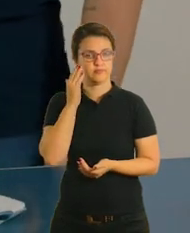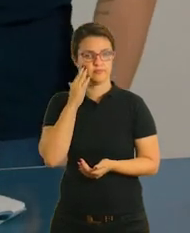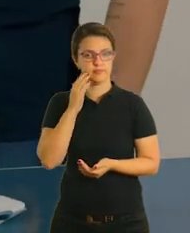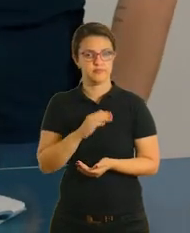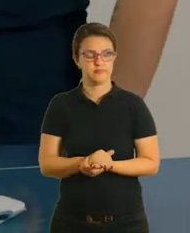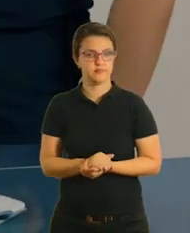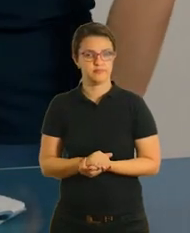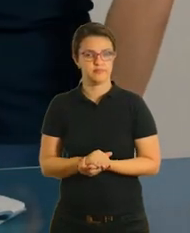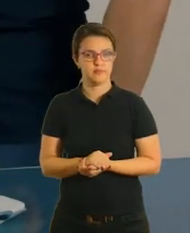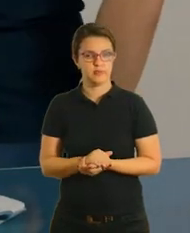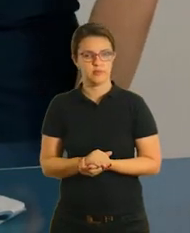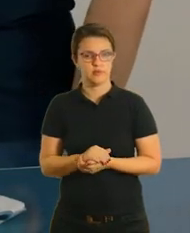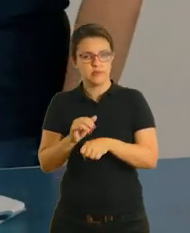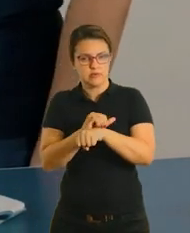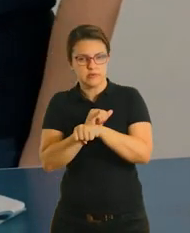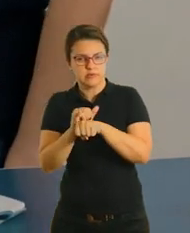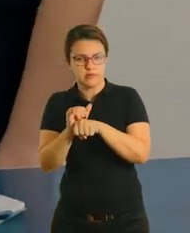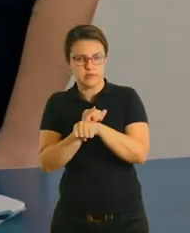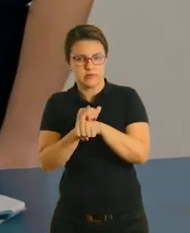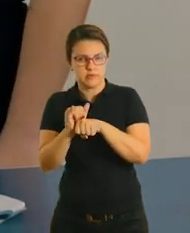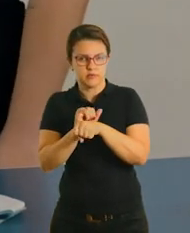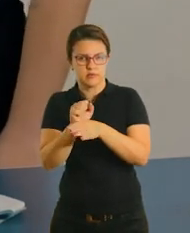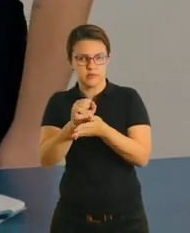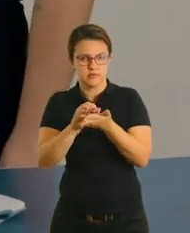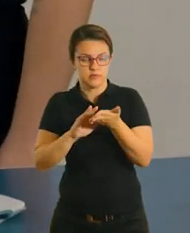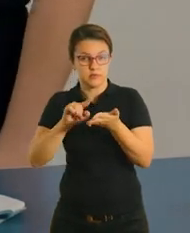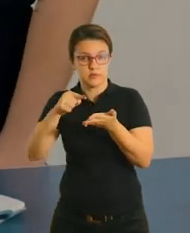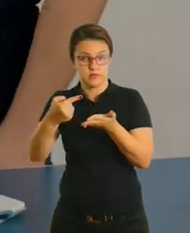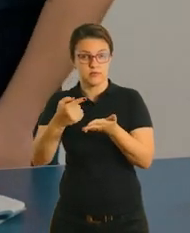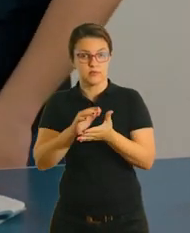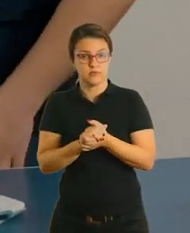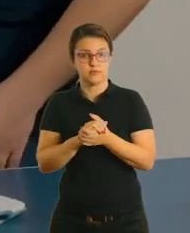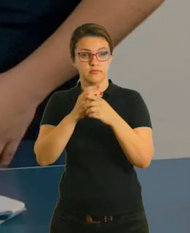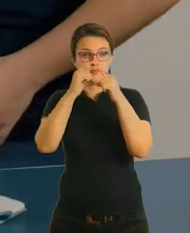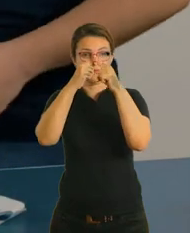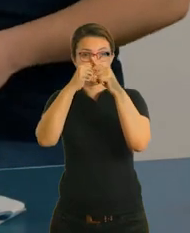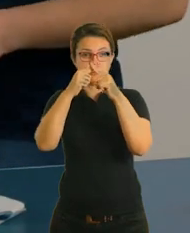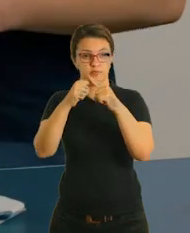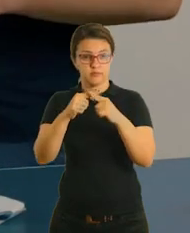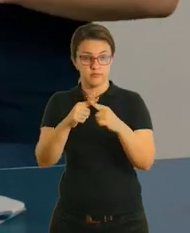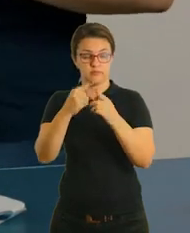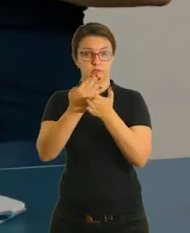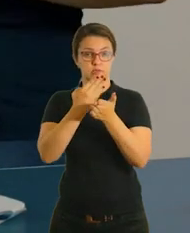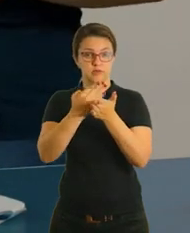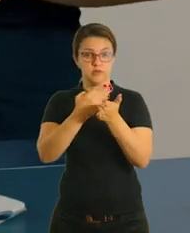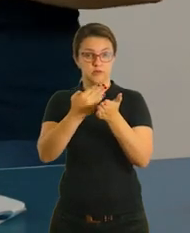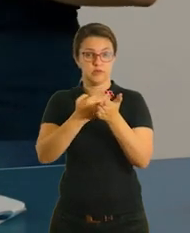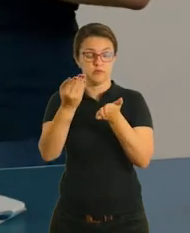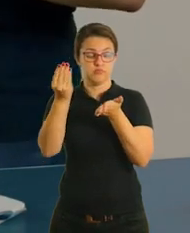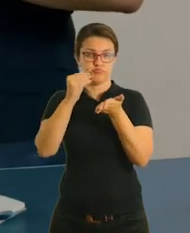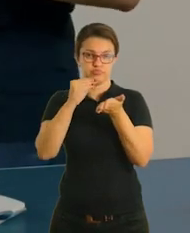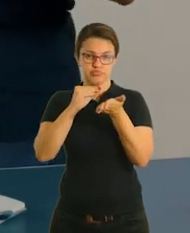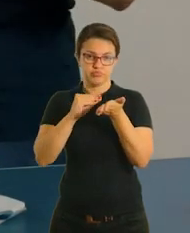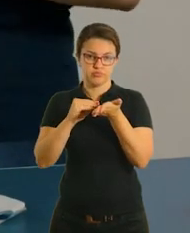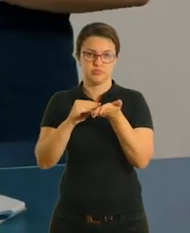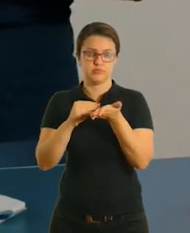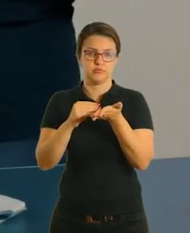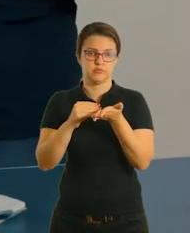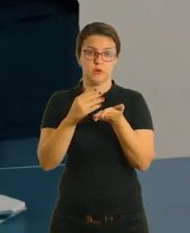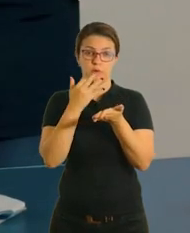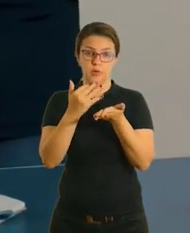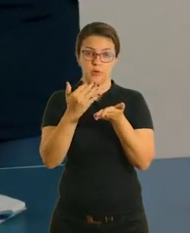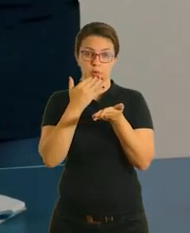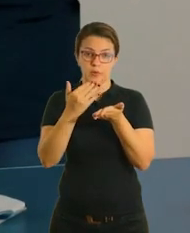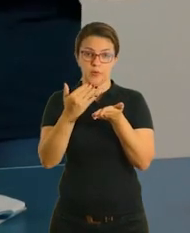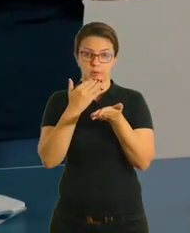Sabendo disso, para encontrar o caminho da próxima atividade, resolva as multiplicações do caderno e pinte os resultados